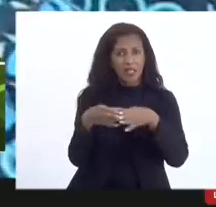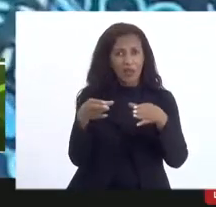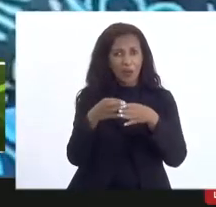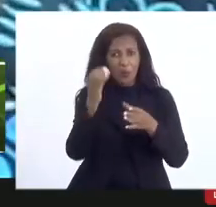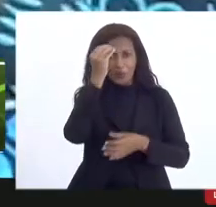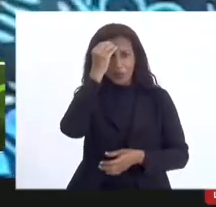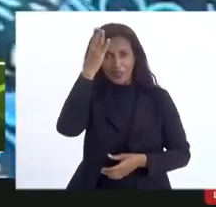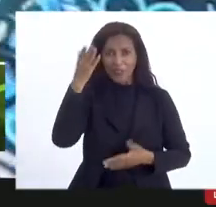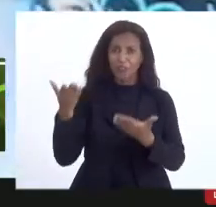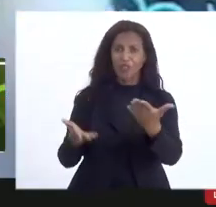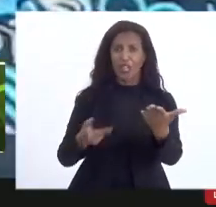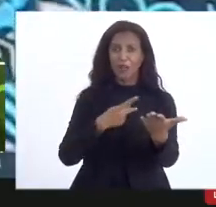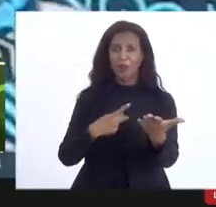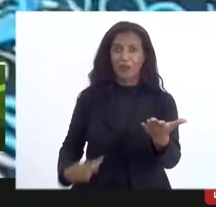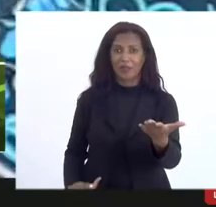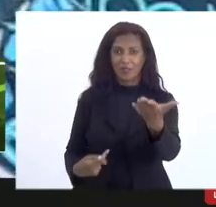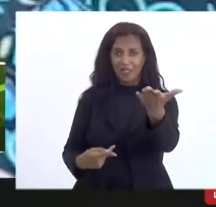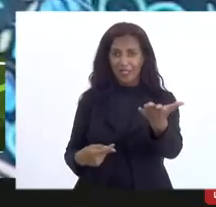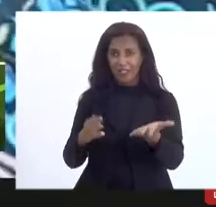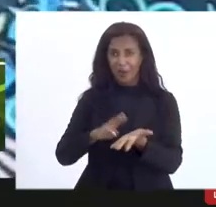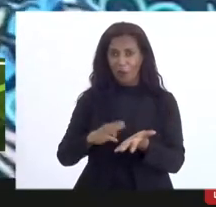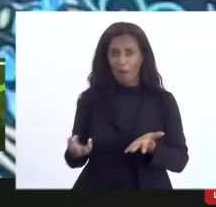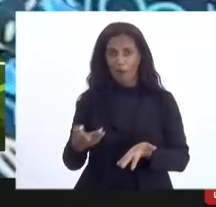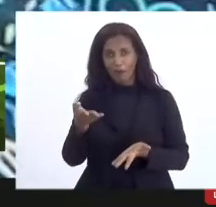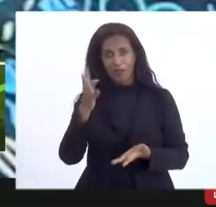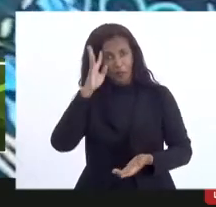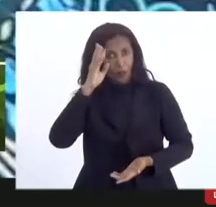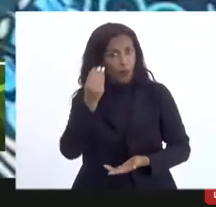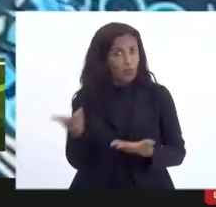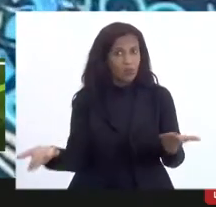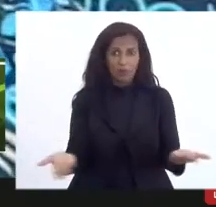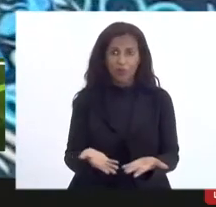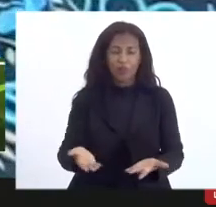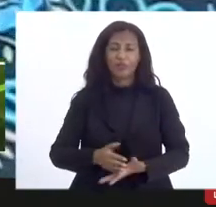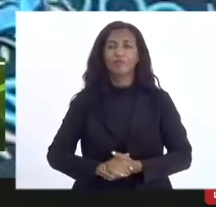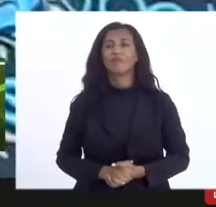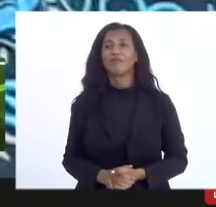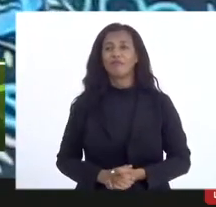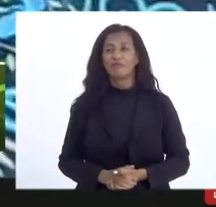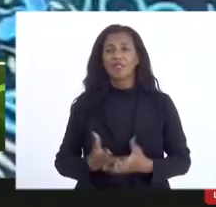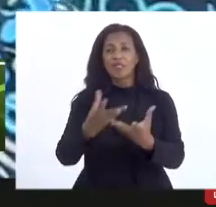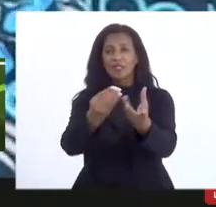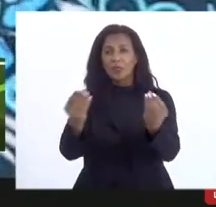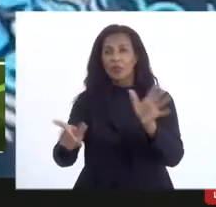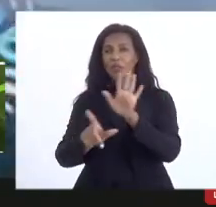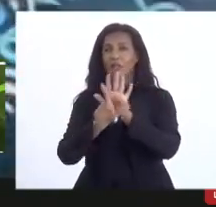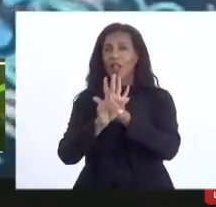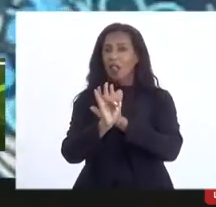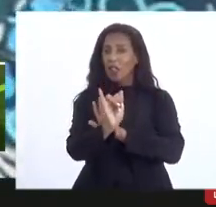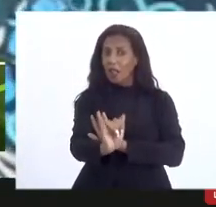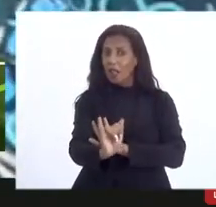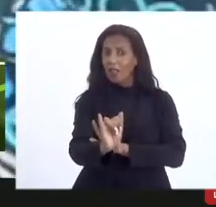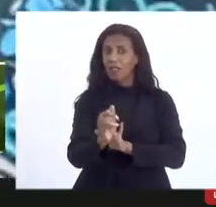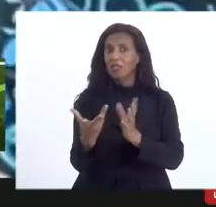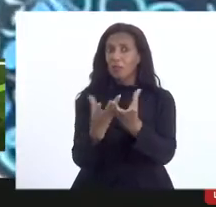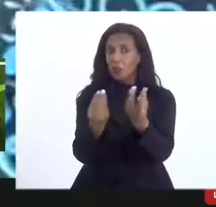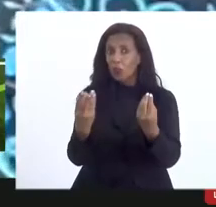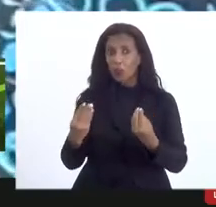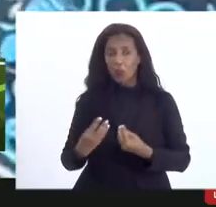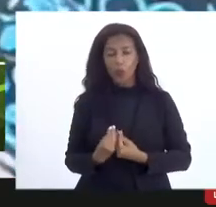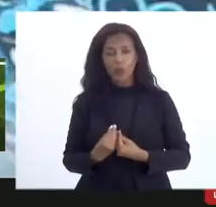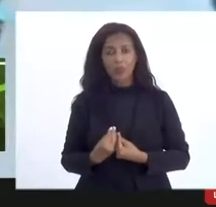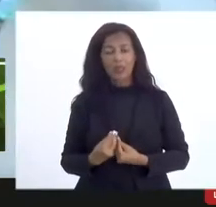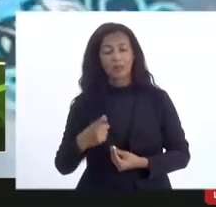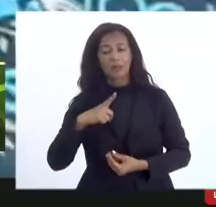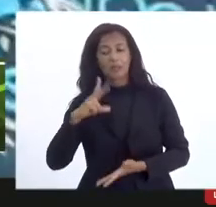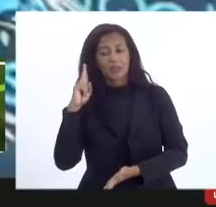o presidente da comissão está aqui e o membro está aqui então vamos resolver esse problema também são muitas leis existem muitas leis mas tem